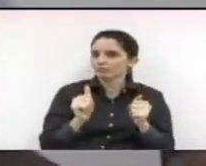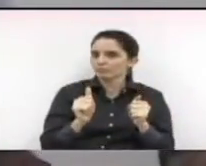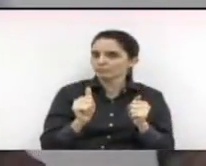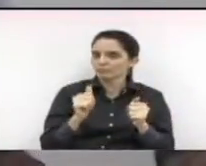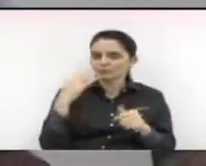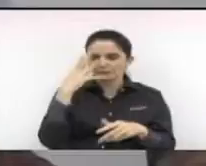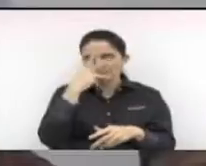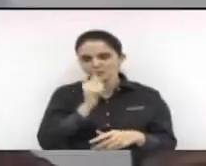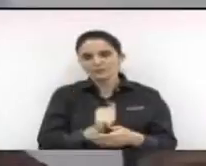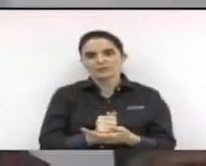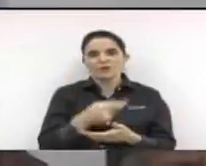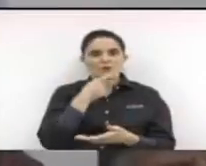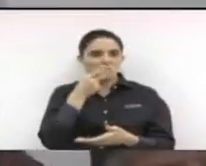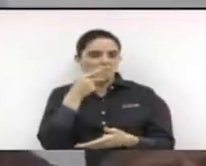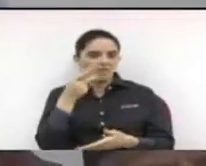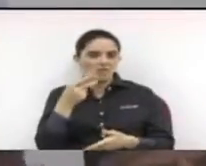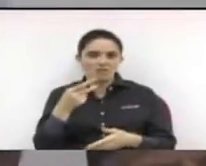quebrado?